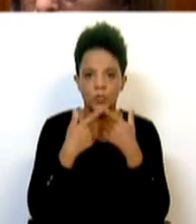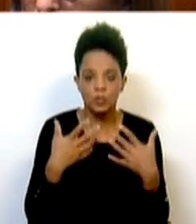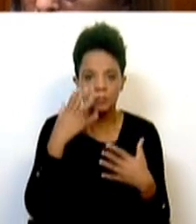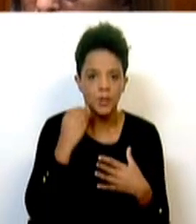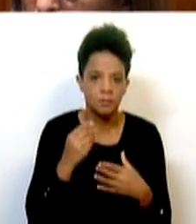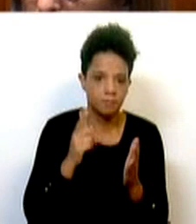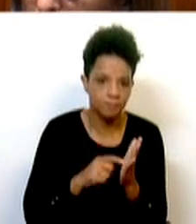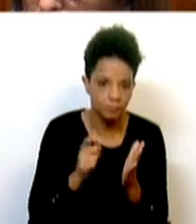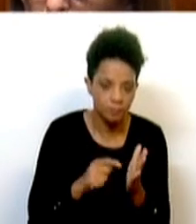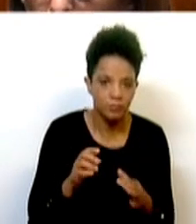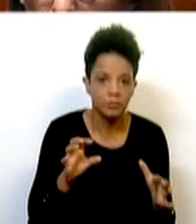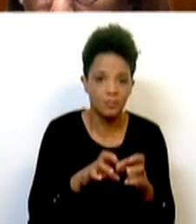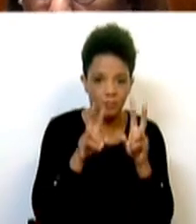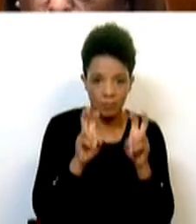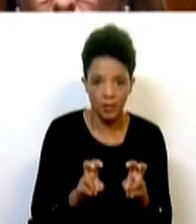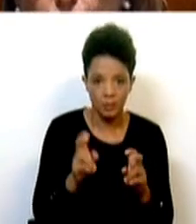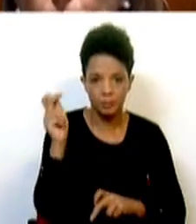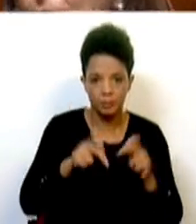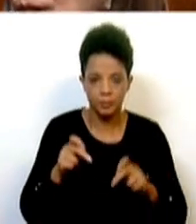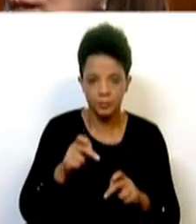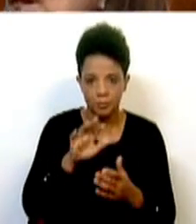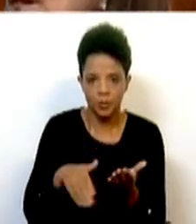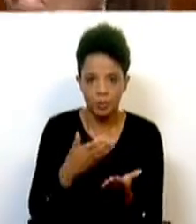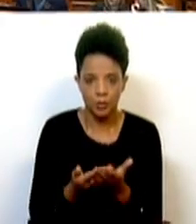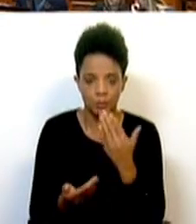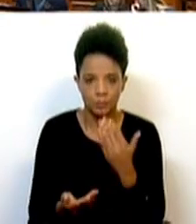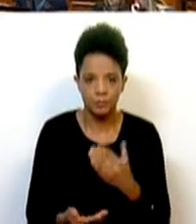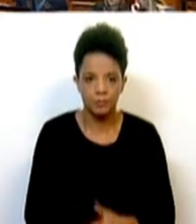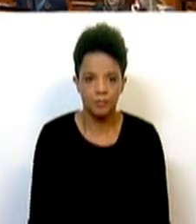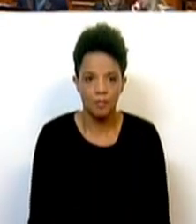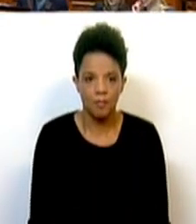entenderem ser necessário sobre os temas vertidos nesta proposta. Muito obrigado.